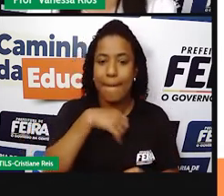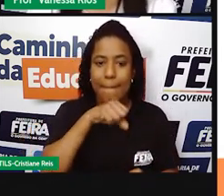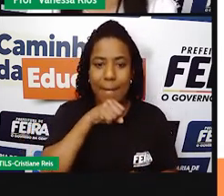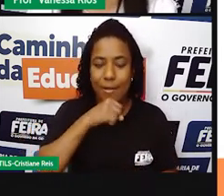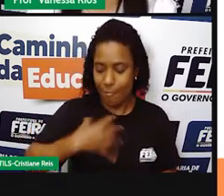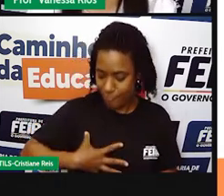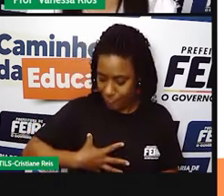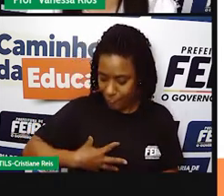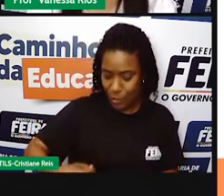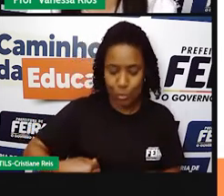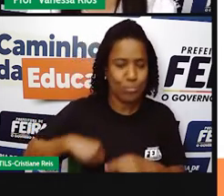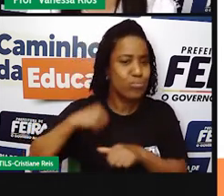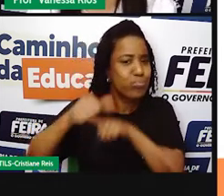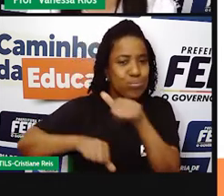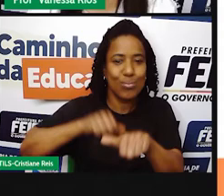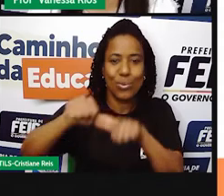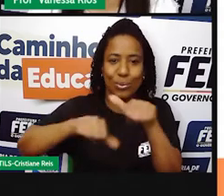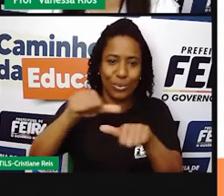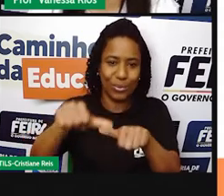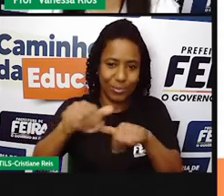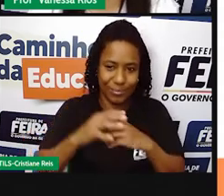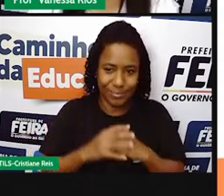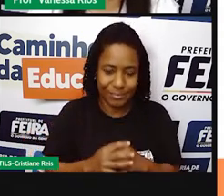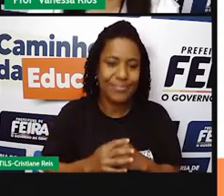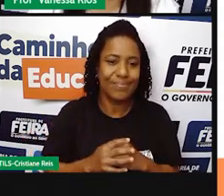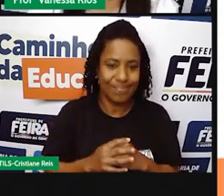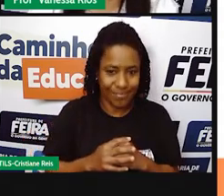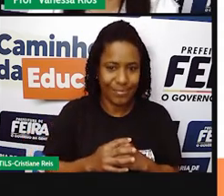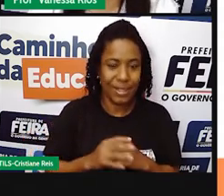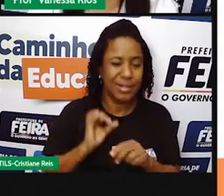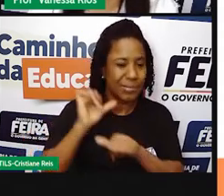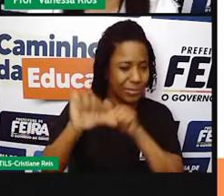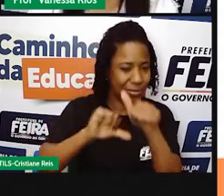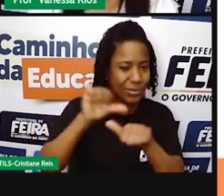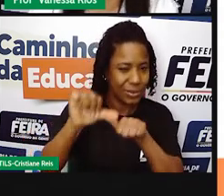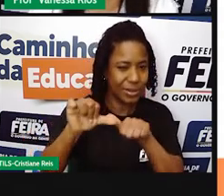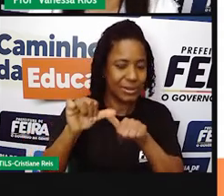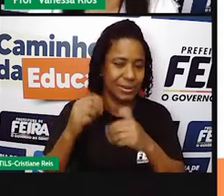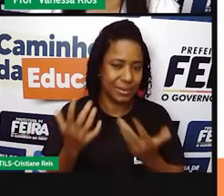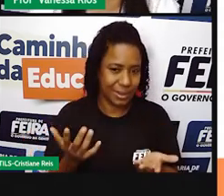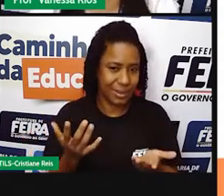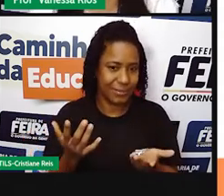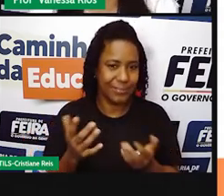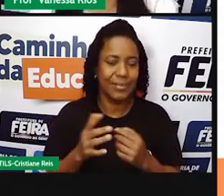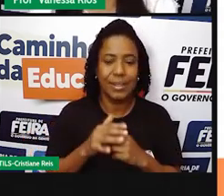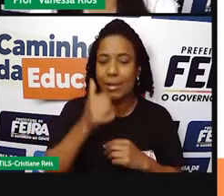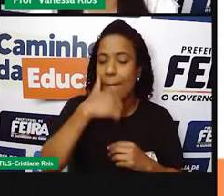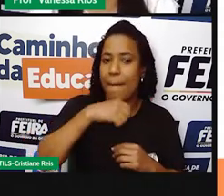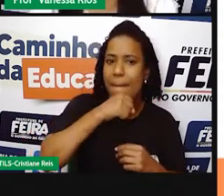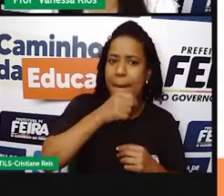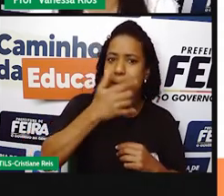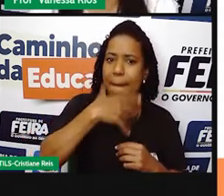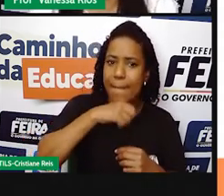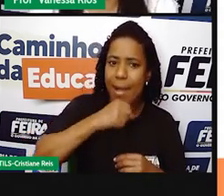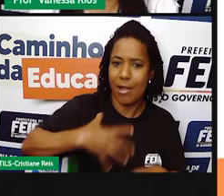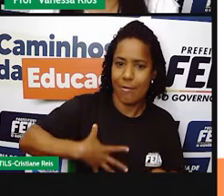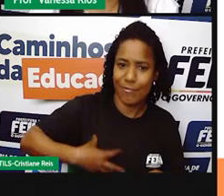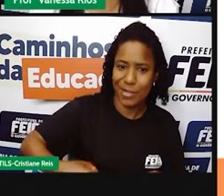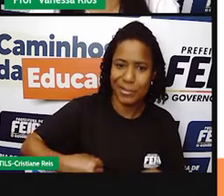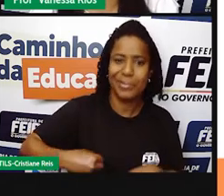vem sendo mudado, né? E vem sofrendo aí alterações em relação à organização